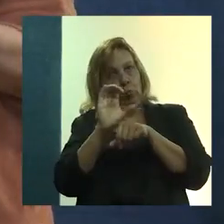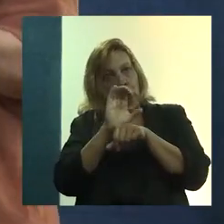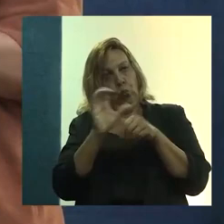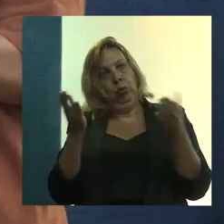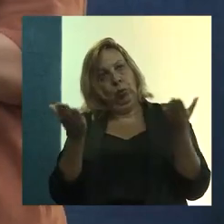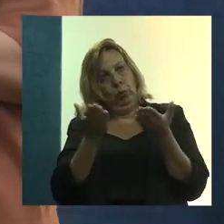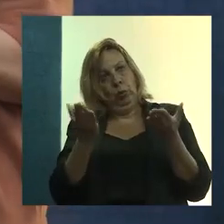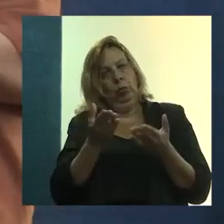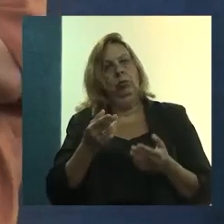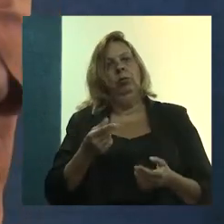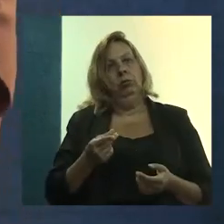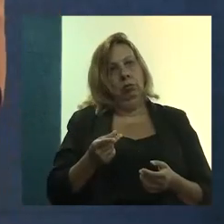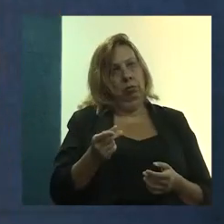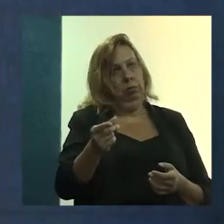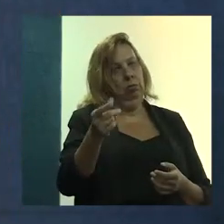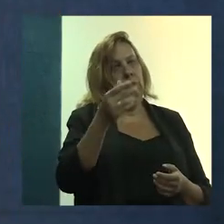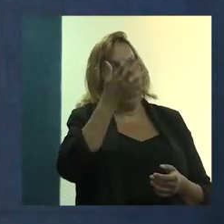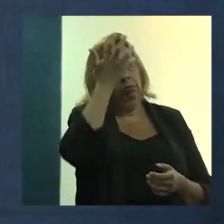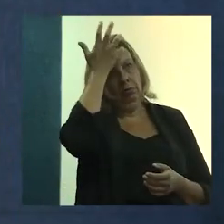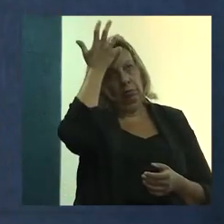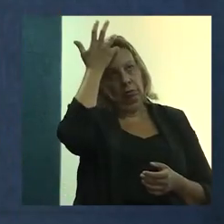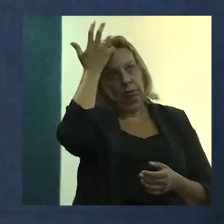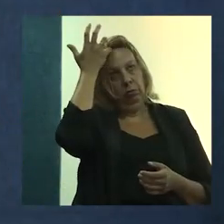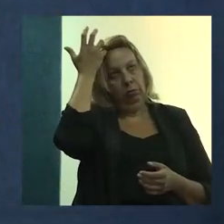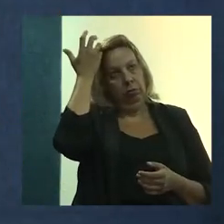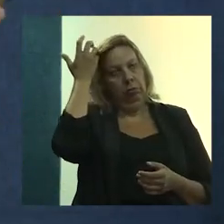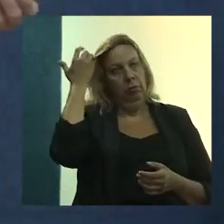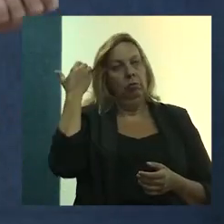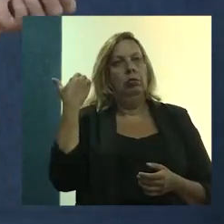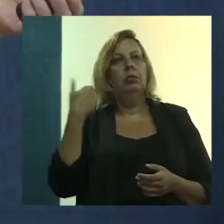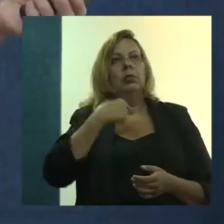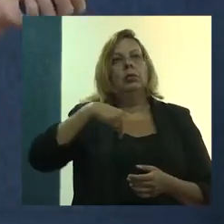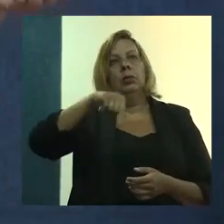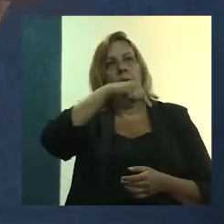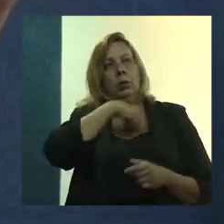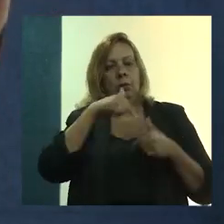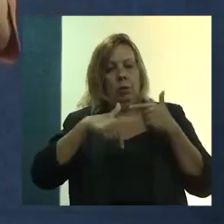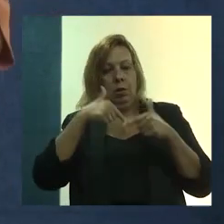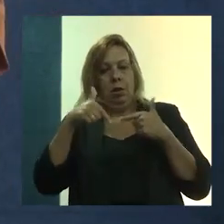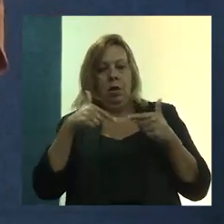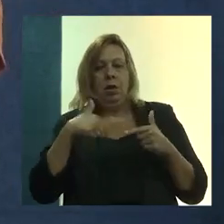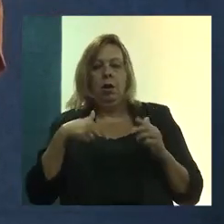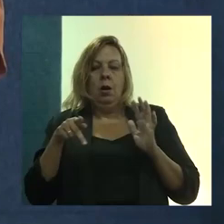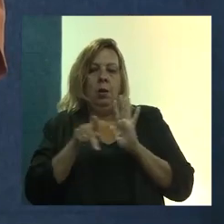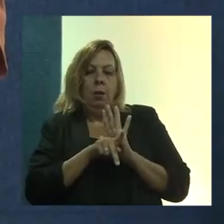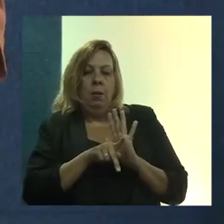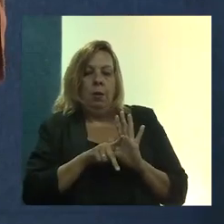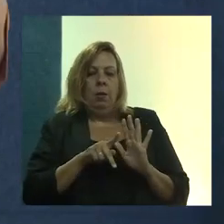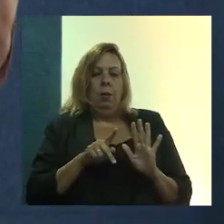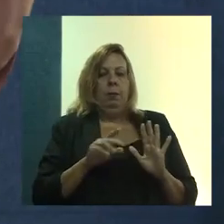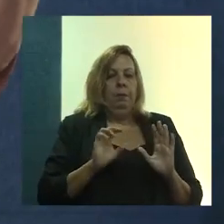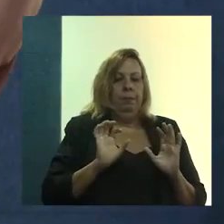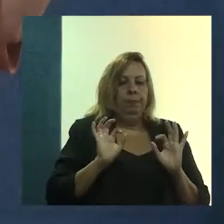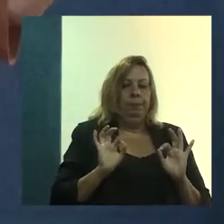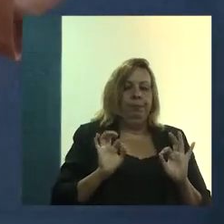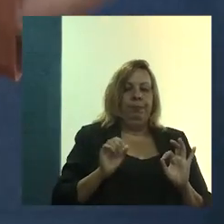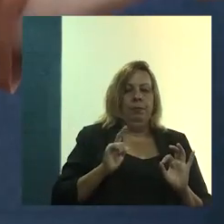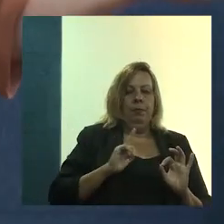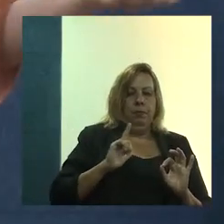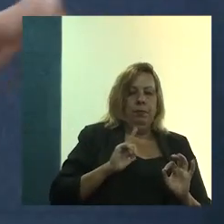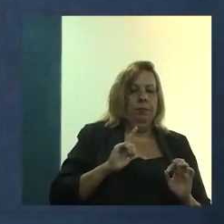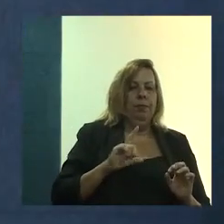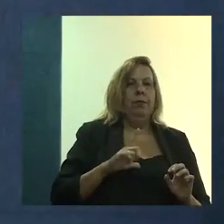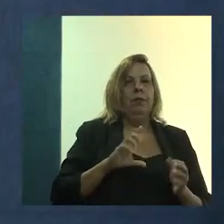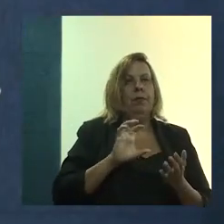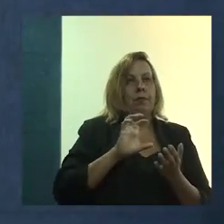é um curso permanente. Nós atuamos basicamente com as nossas próprias condições. Junto ao